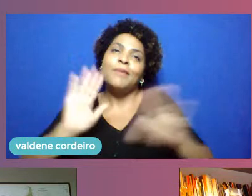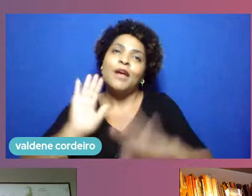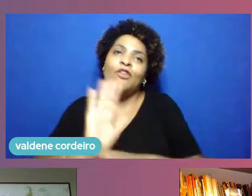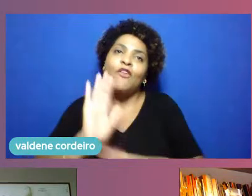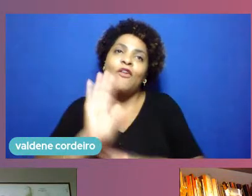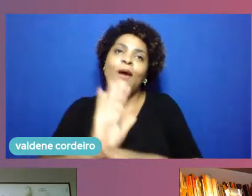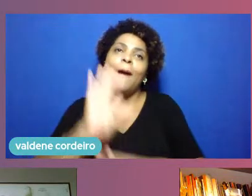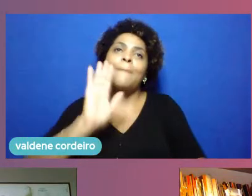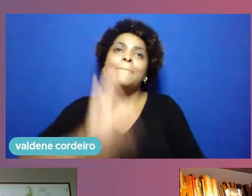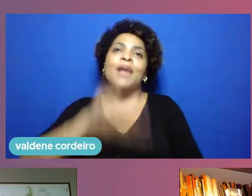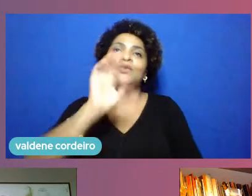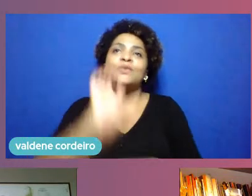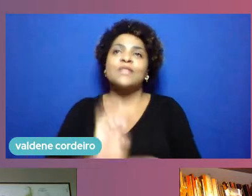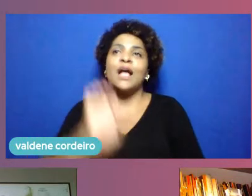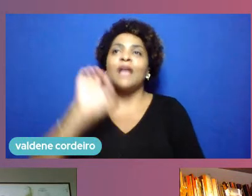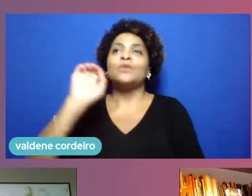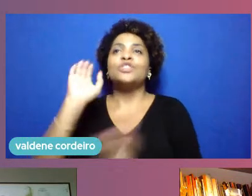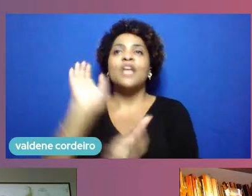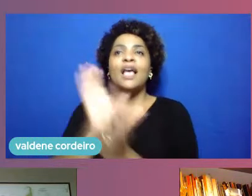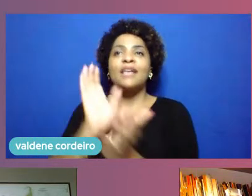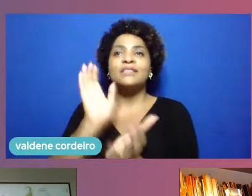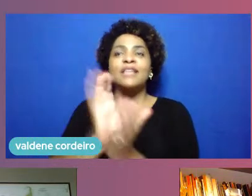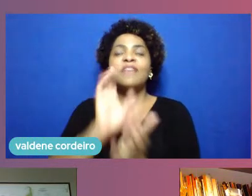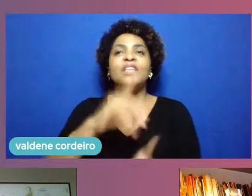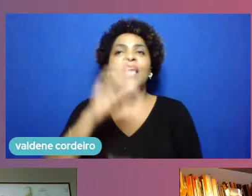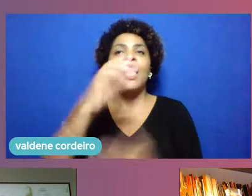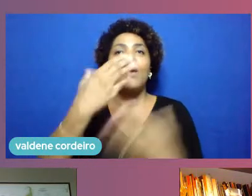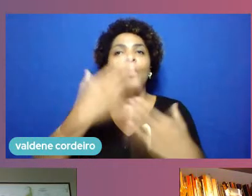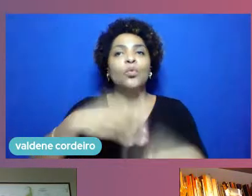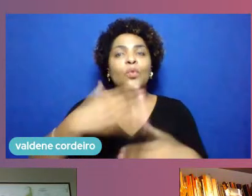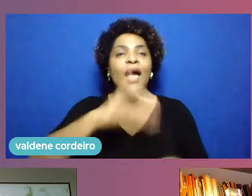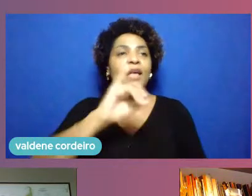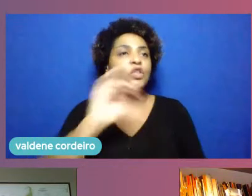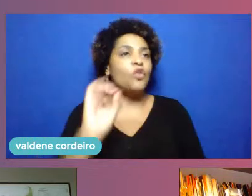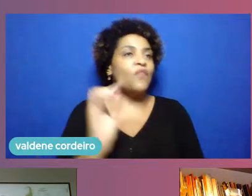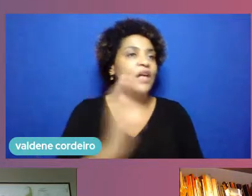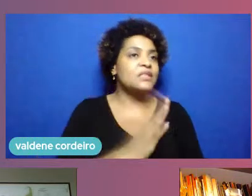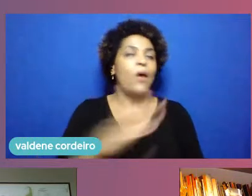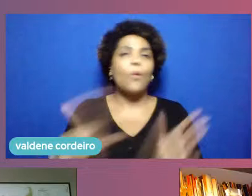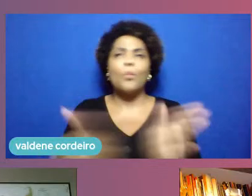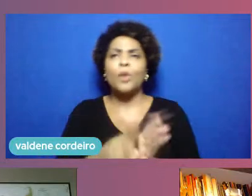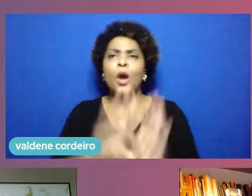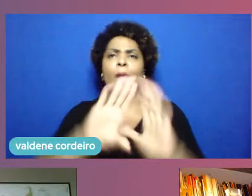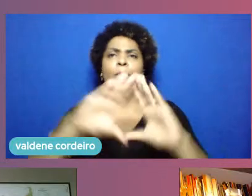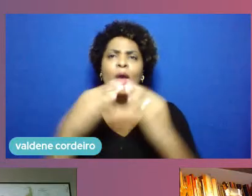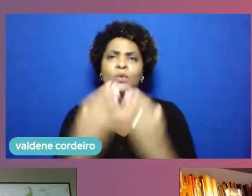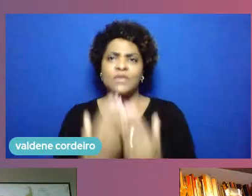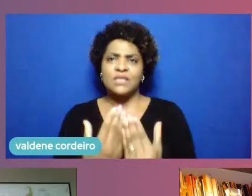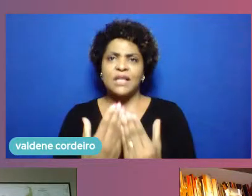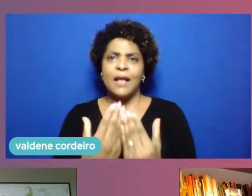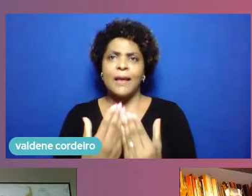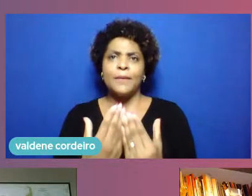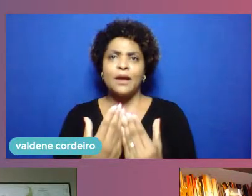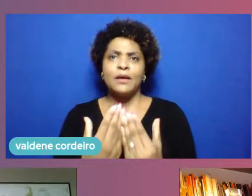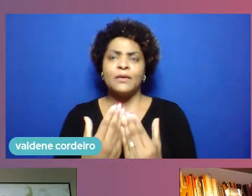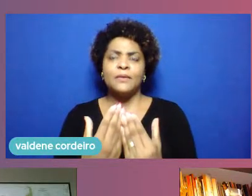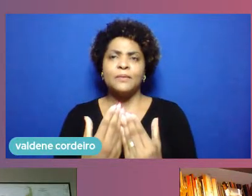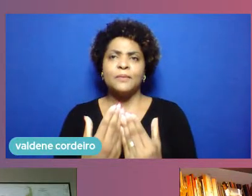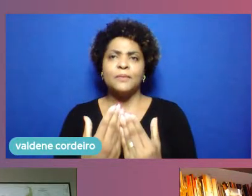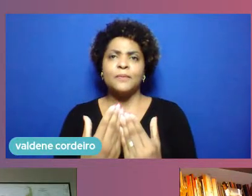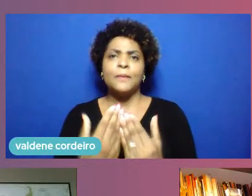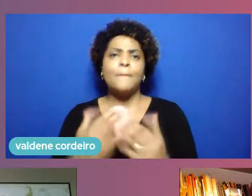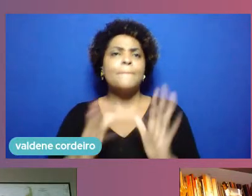como uma cidade da inovação como um ecossistema aqui muito rico dos mais produtivos do país